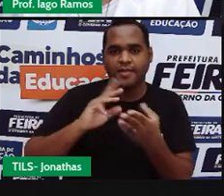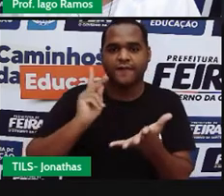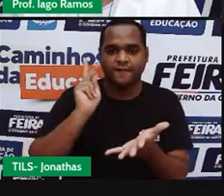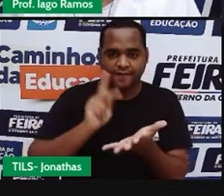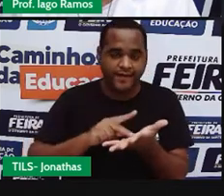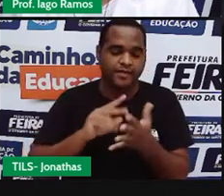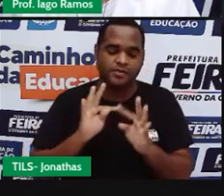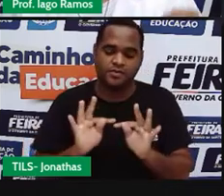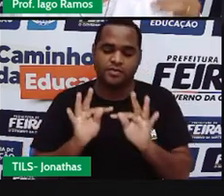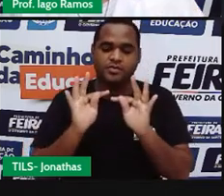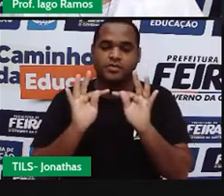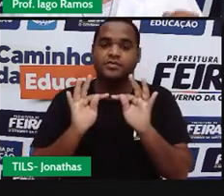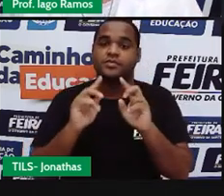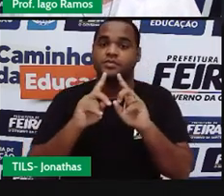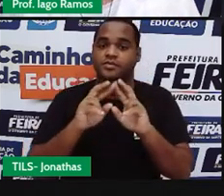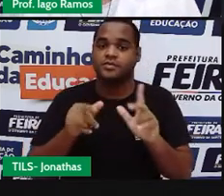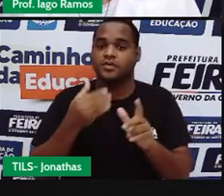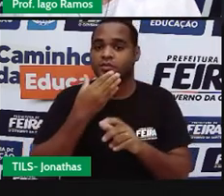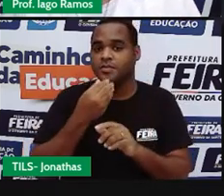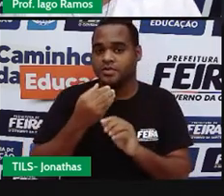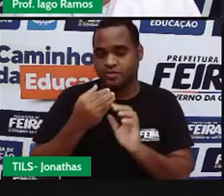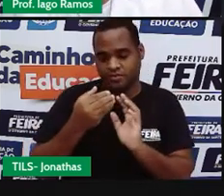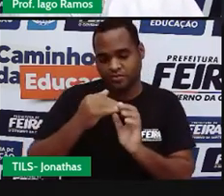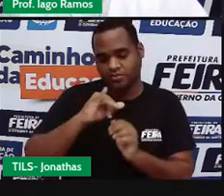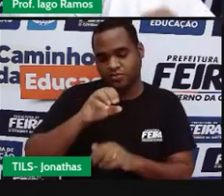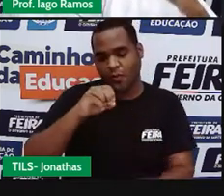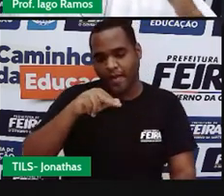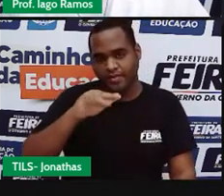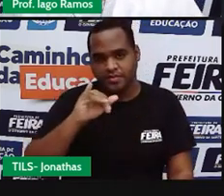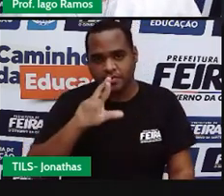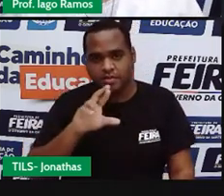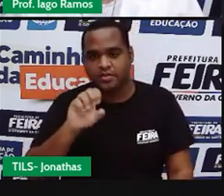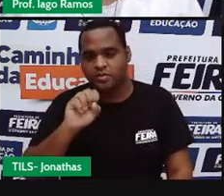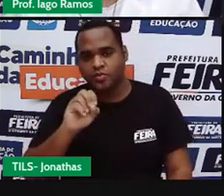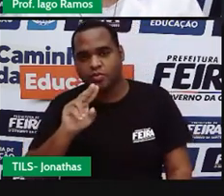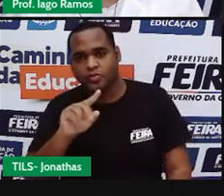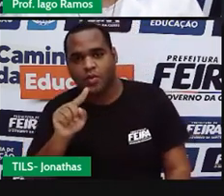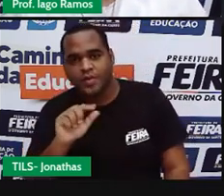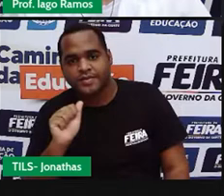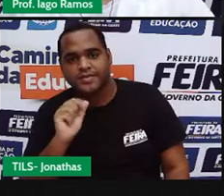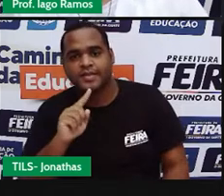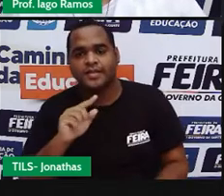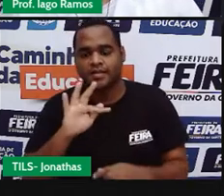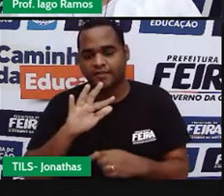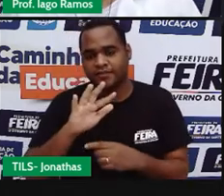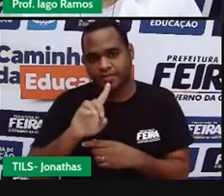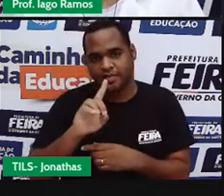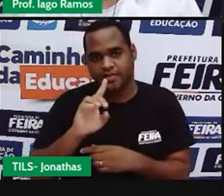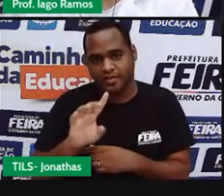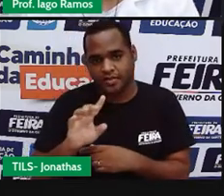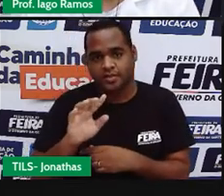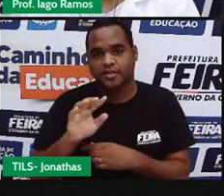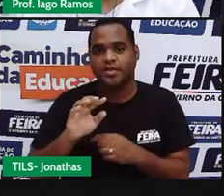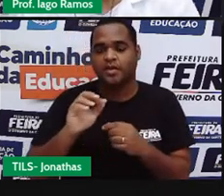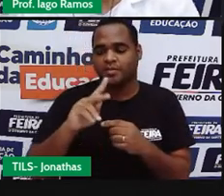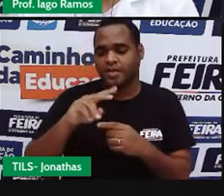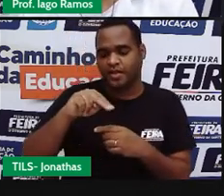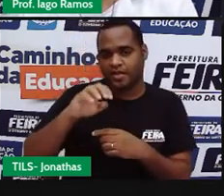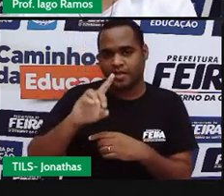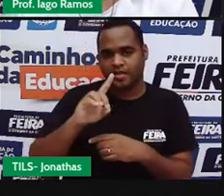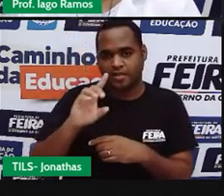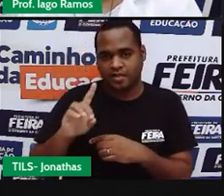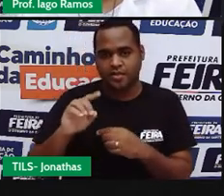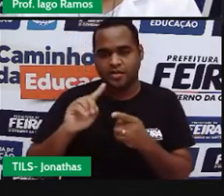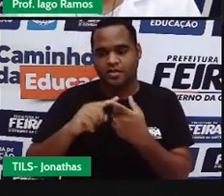e tecnologia do autor Joami Souza, editora FTD do Plano Nacional do Livro Didático